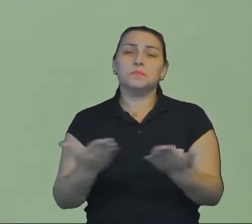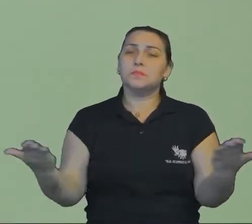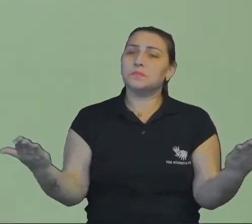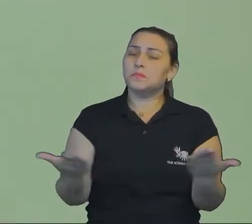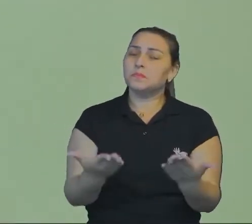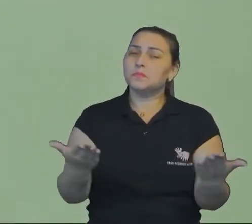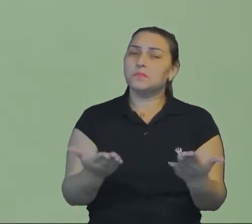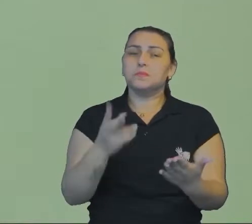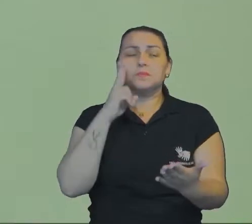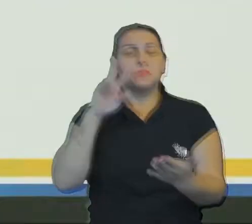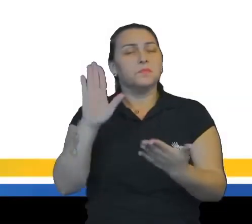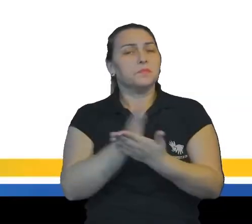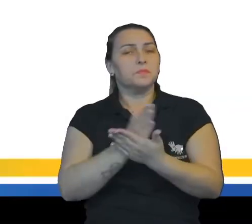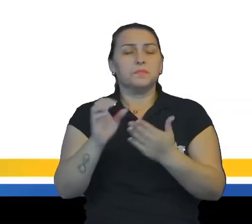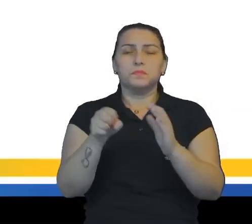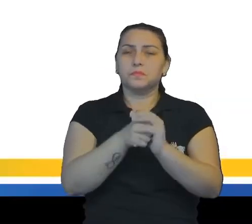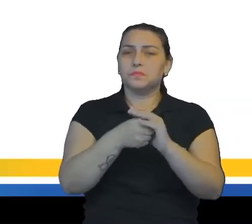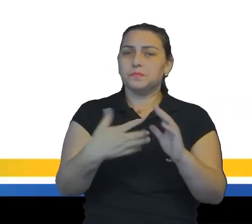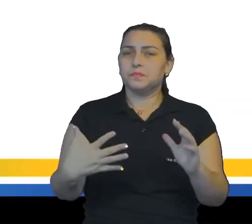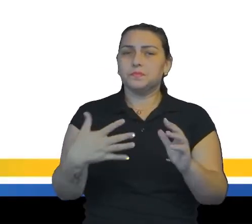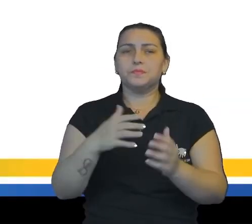Vamos lá, algumas características.